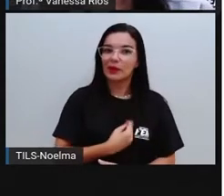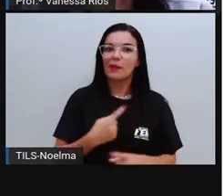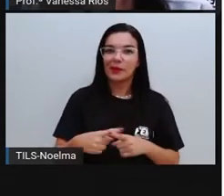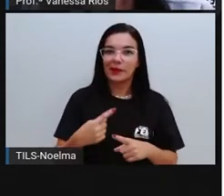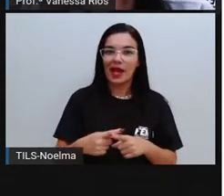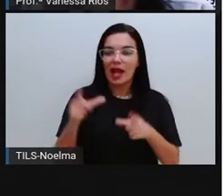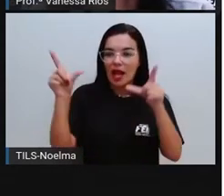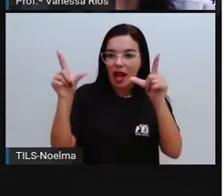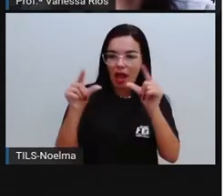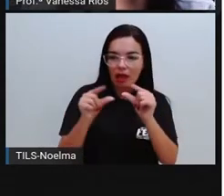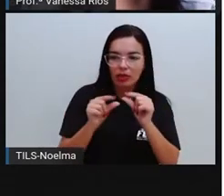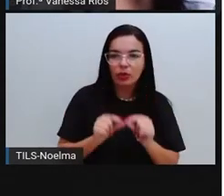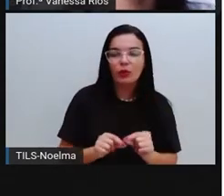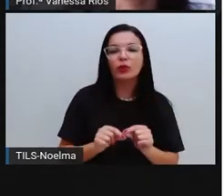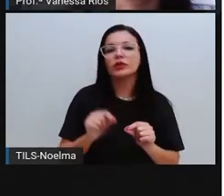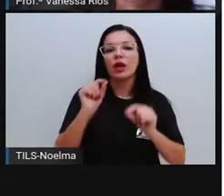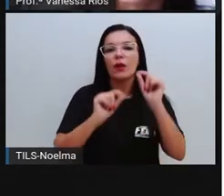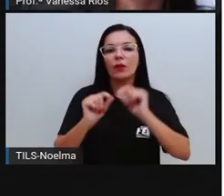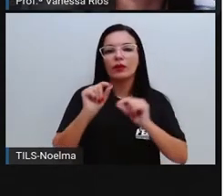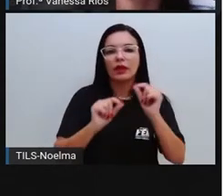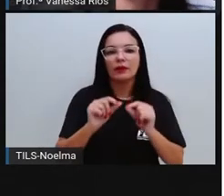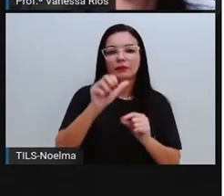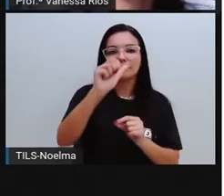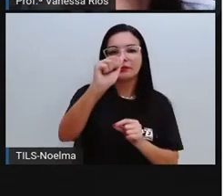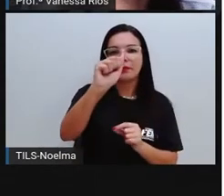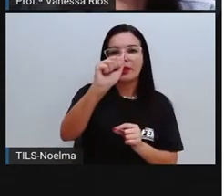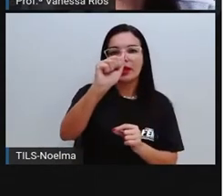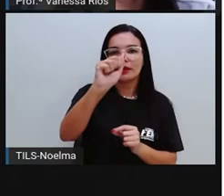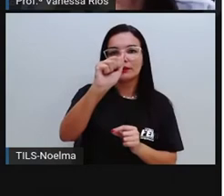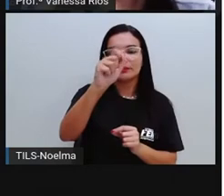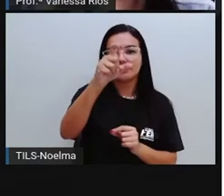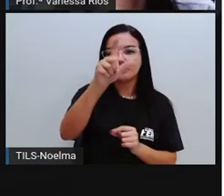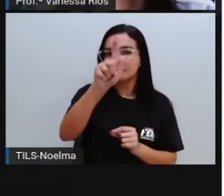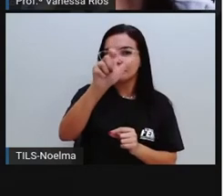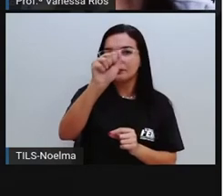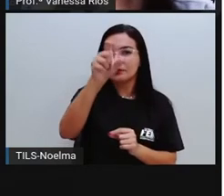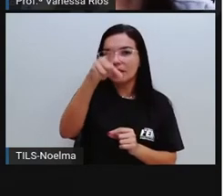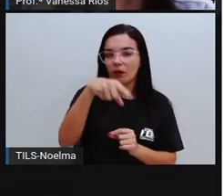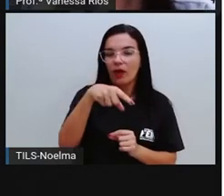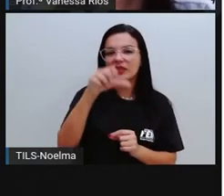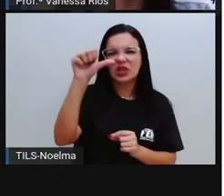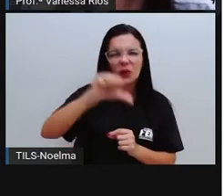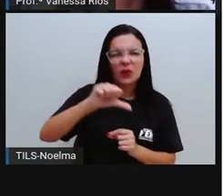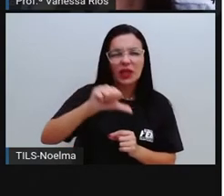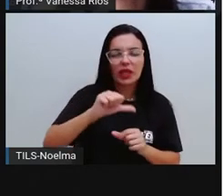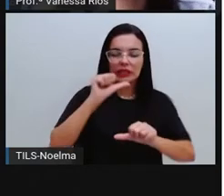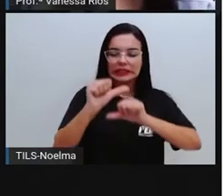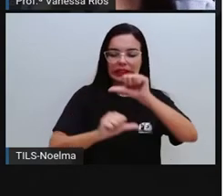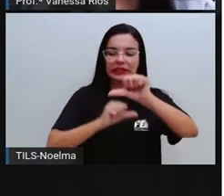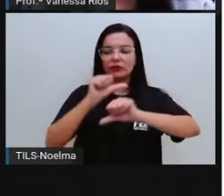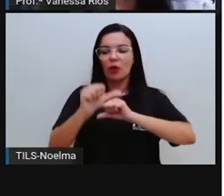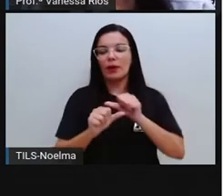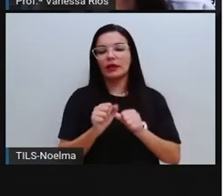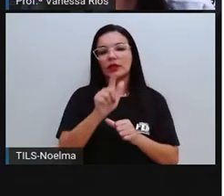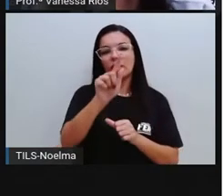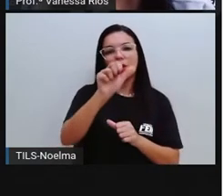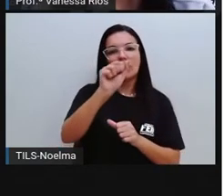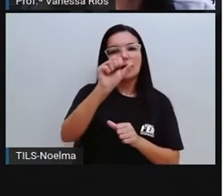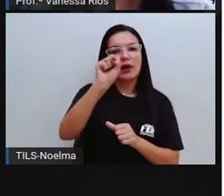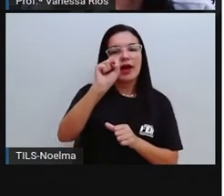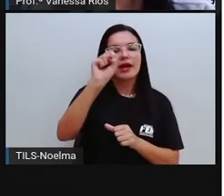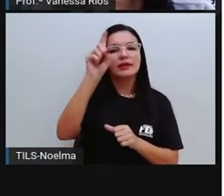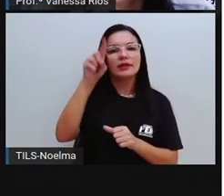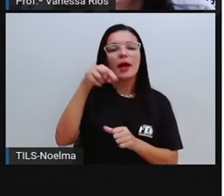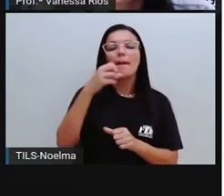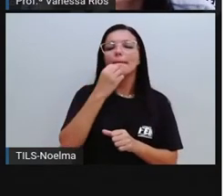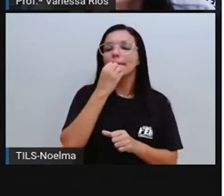atmosfera. E aí vai contribuir, né? Com a respiração, com o gás que é tão importante, que é essencial para